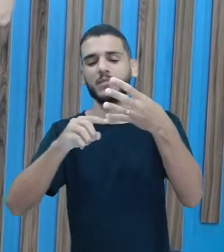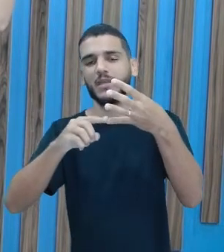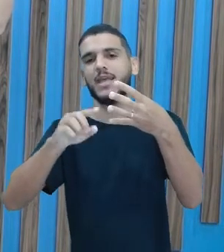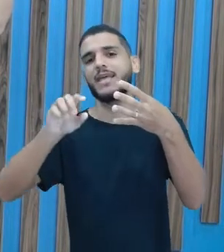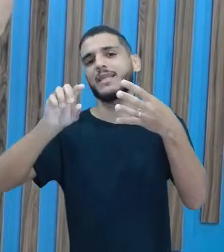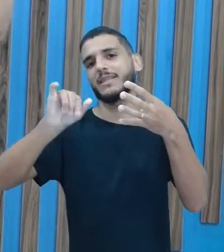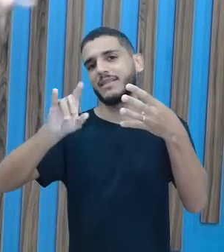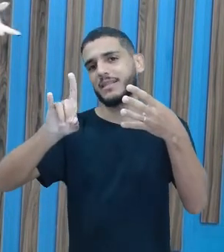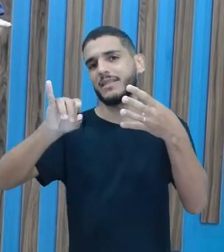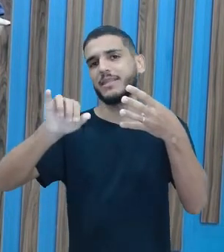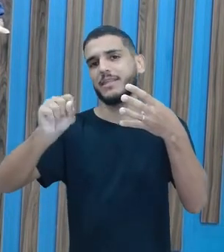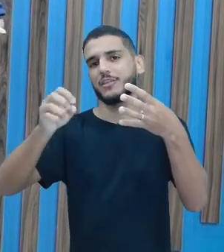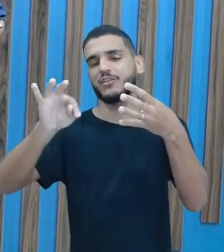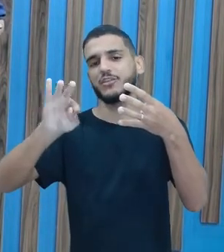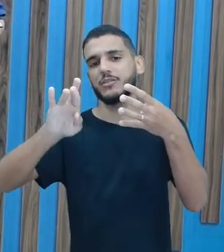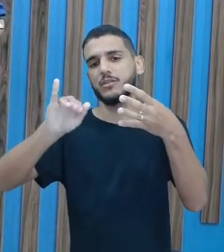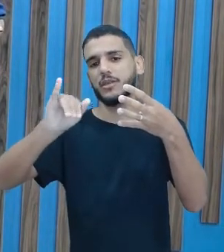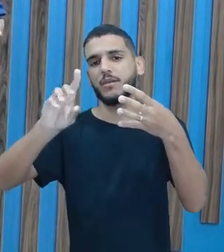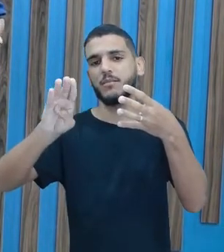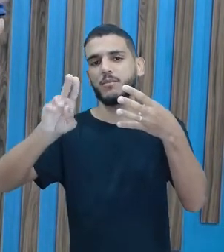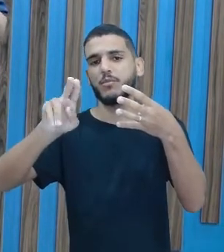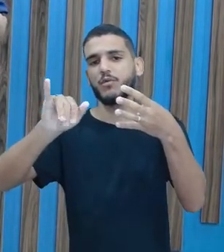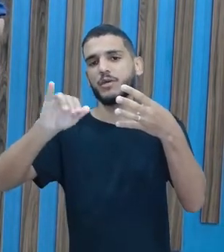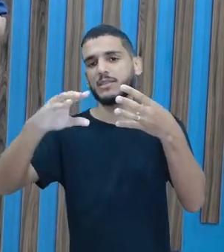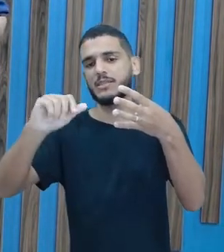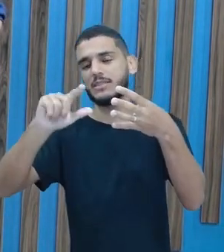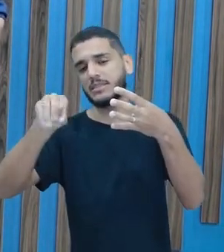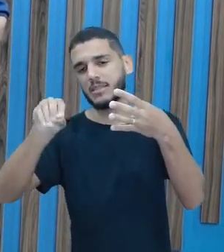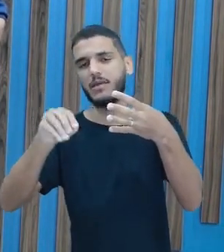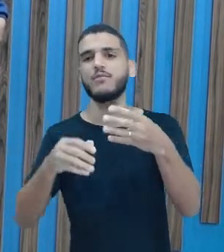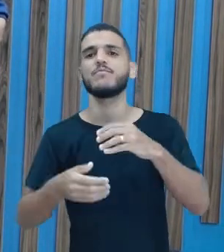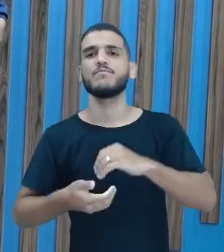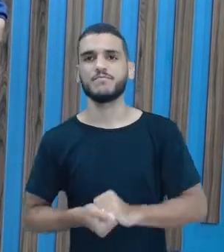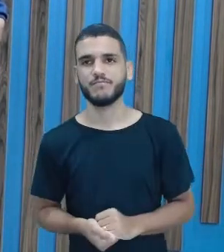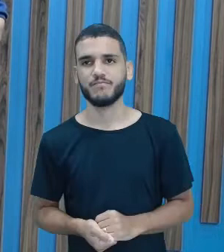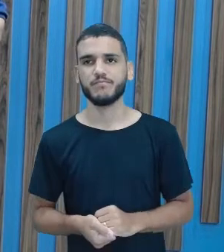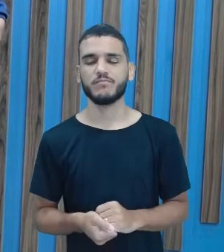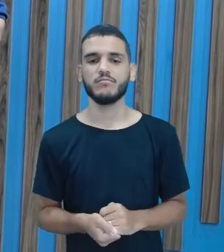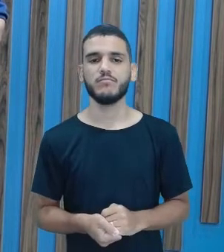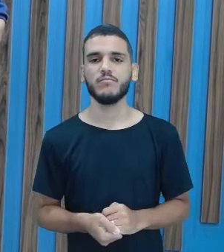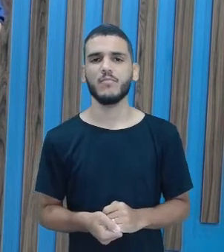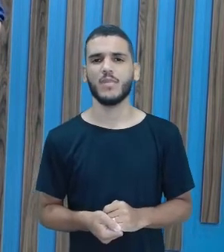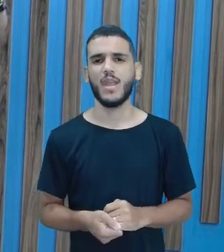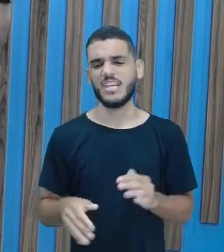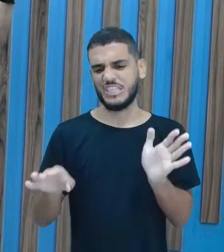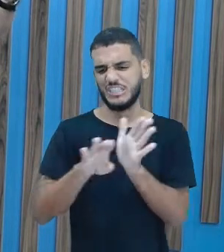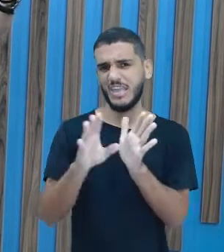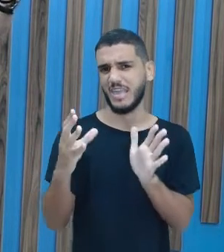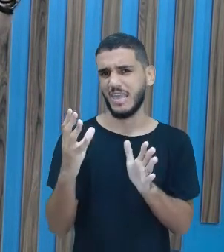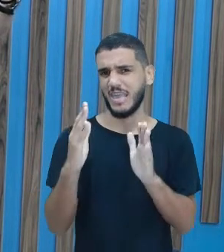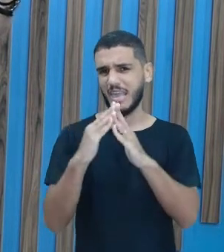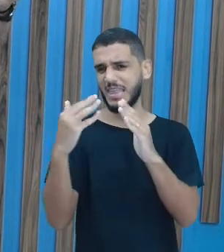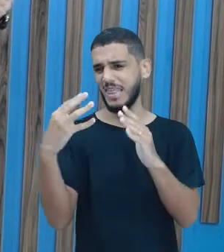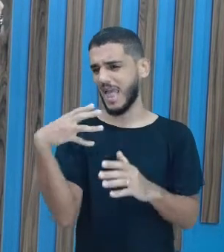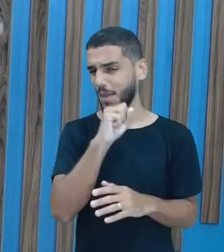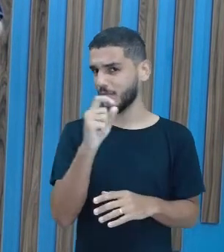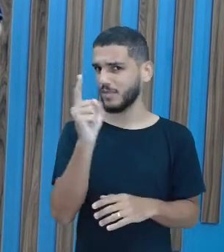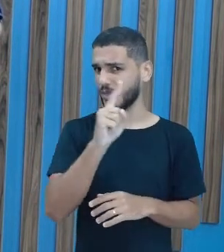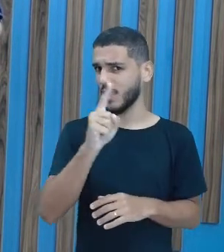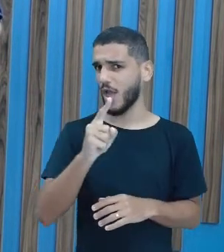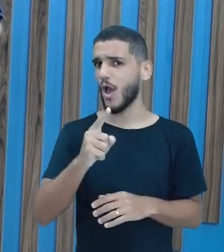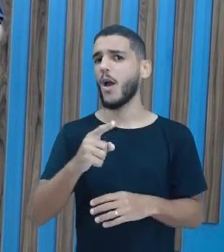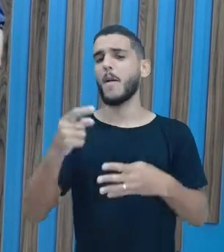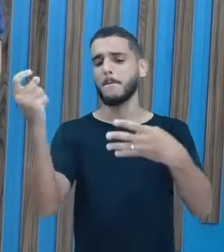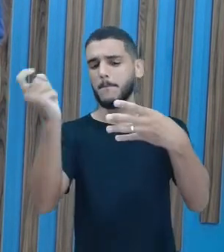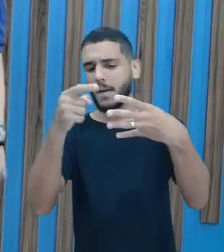não aparece assim, né? Do nada na nossa casa. E aí, para que esse abastecimento ocorra, você já